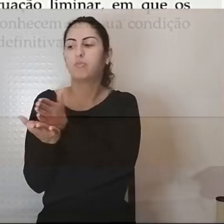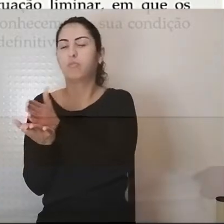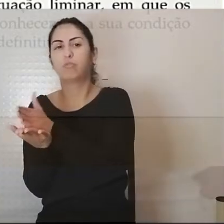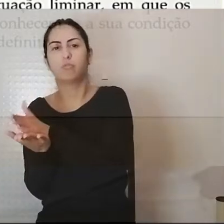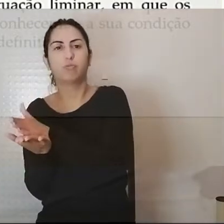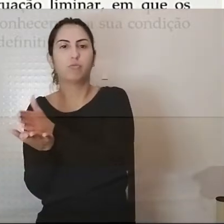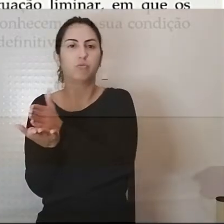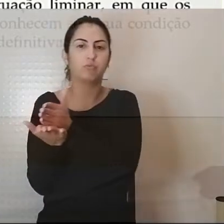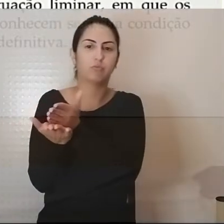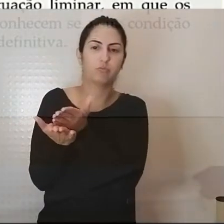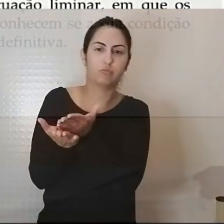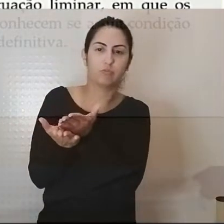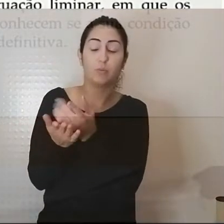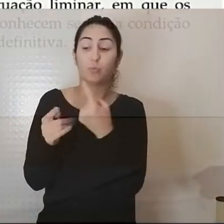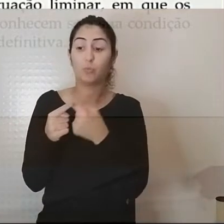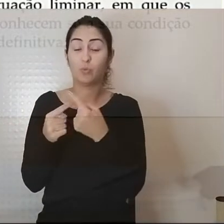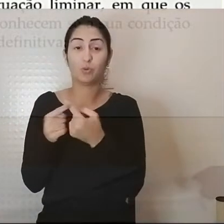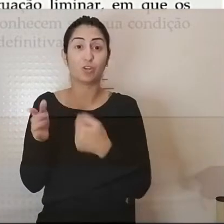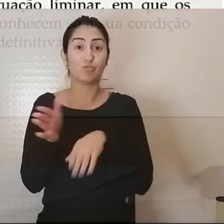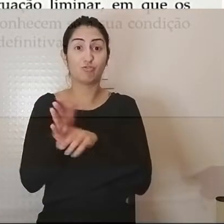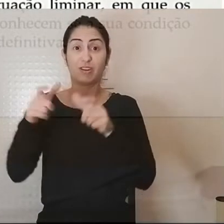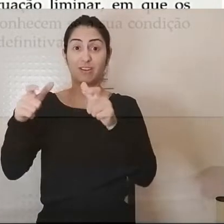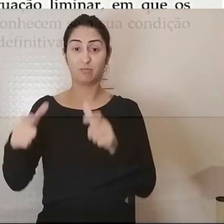os deslocados desconhecem-se